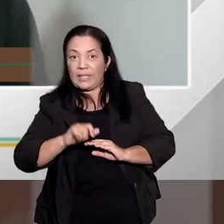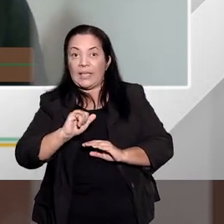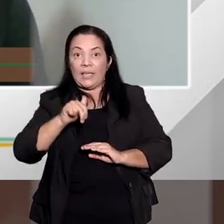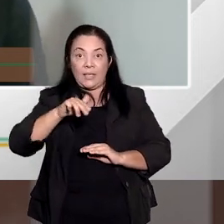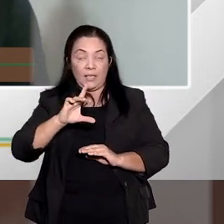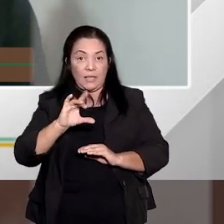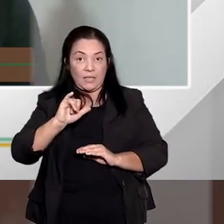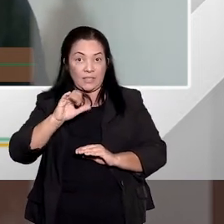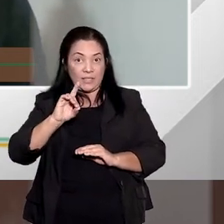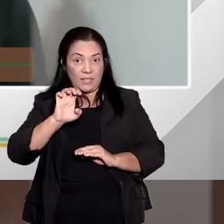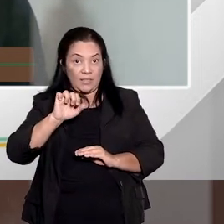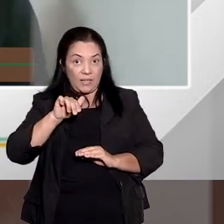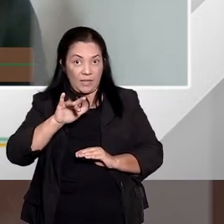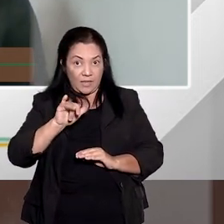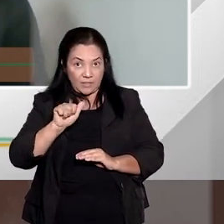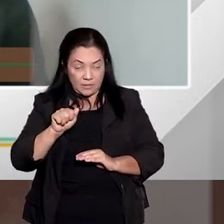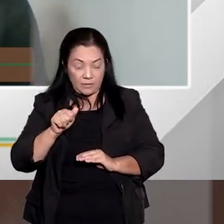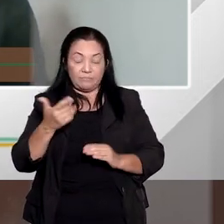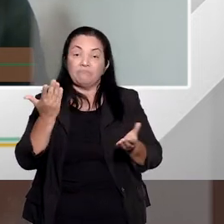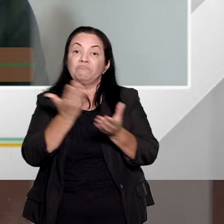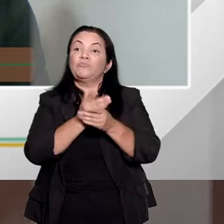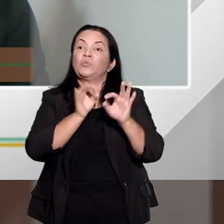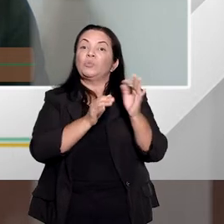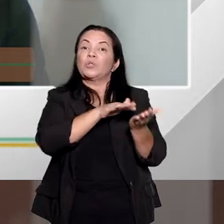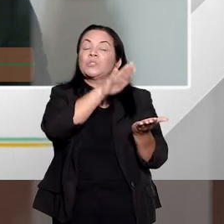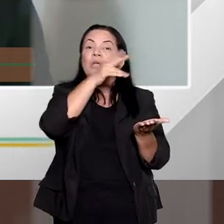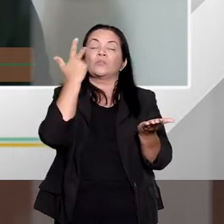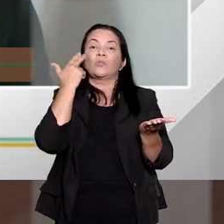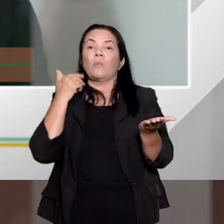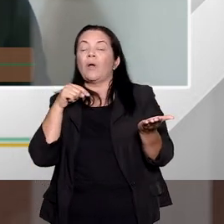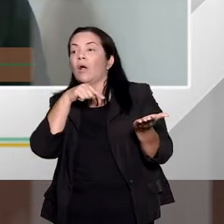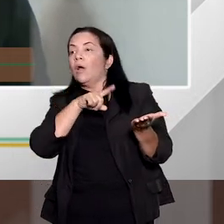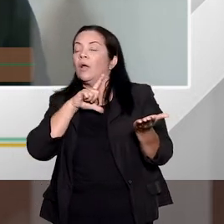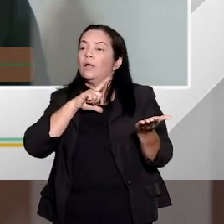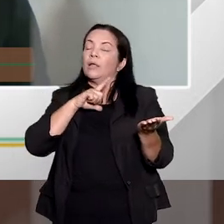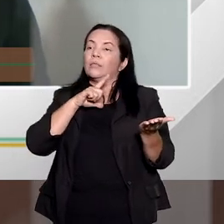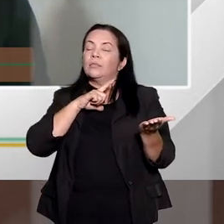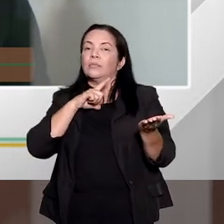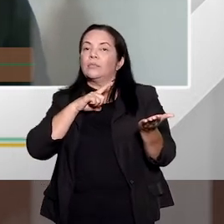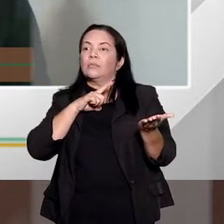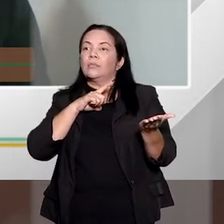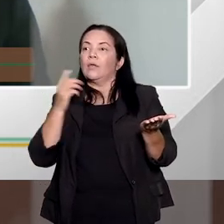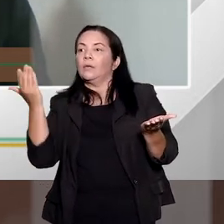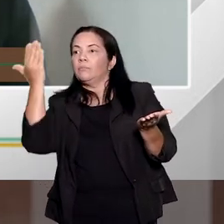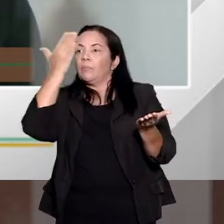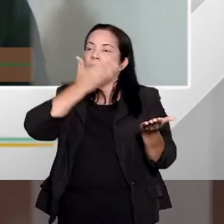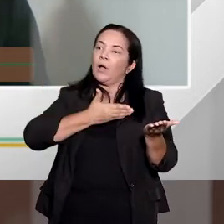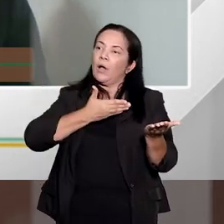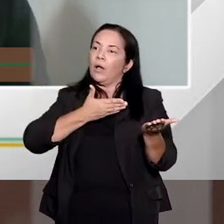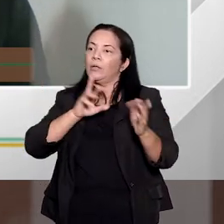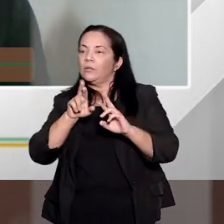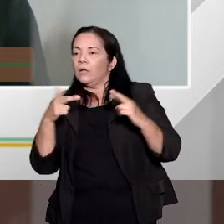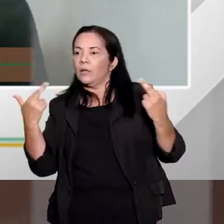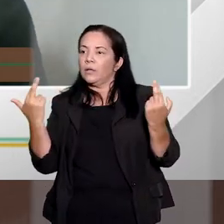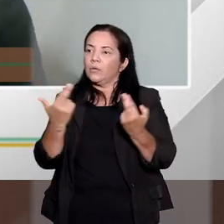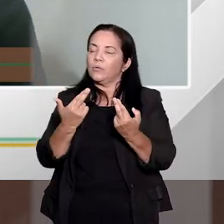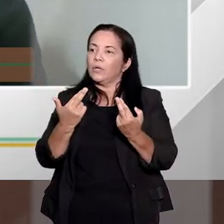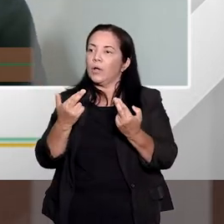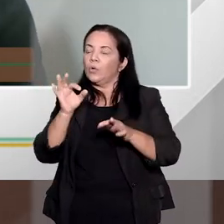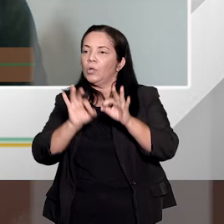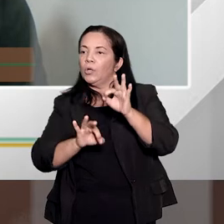num processo normal, o que acontece? Tem lá audiência de instrução e julgamento, enfim,